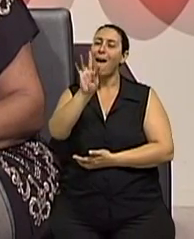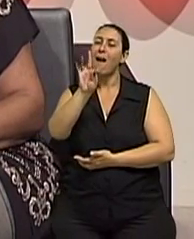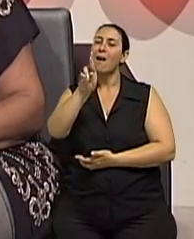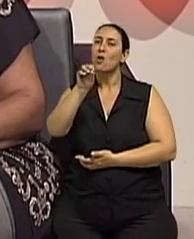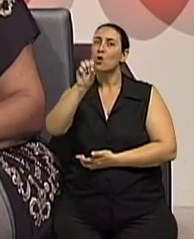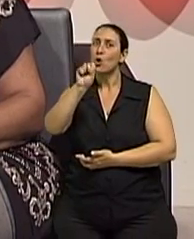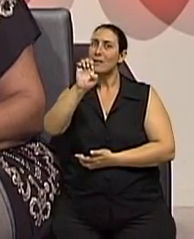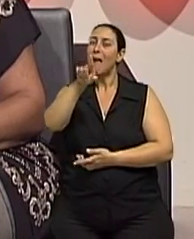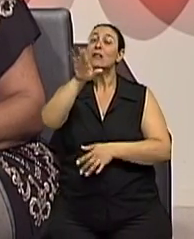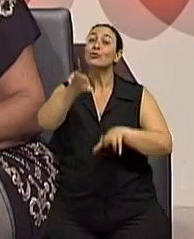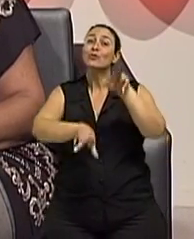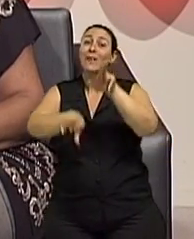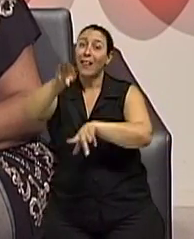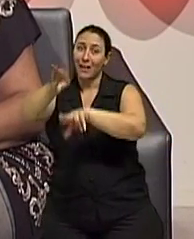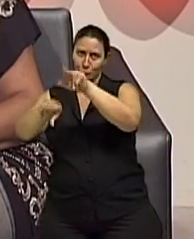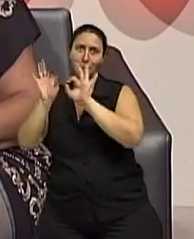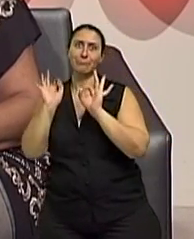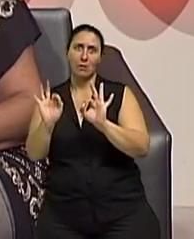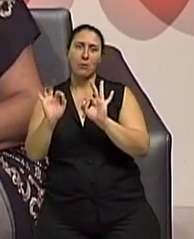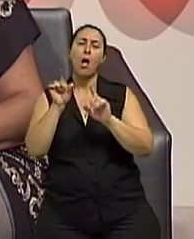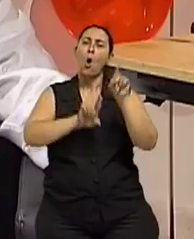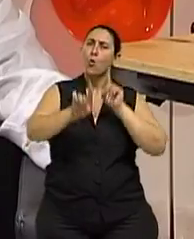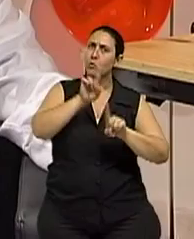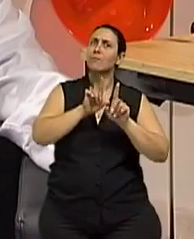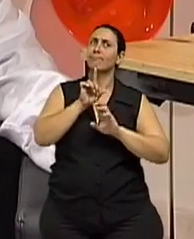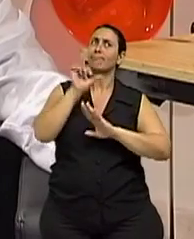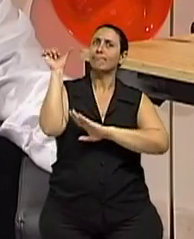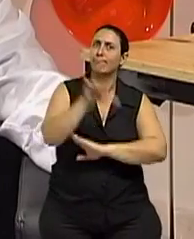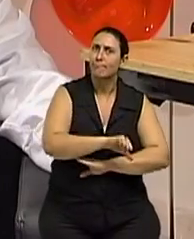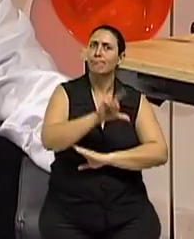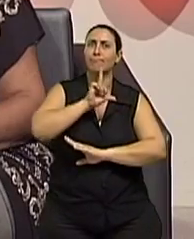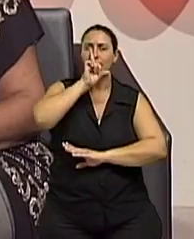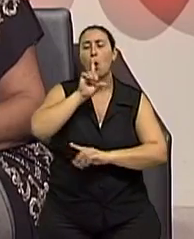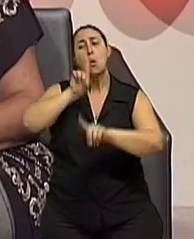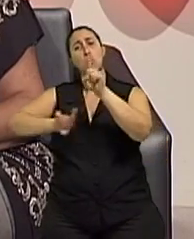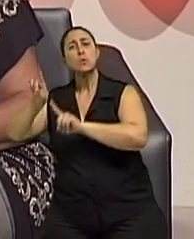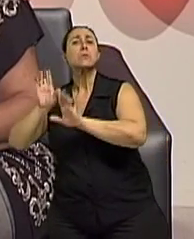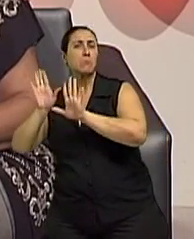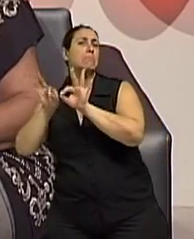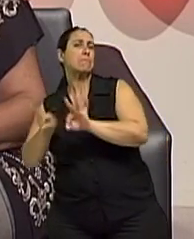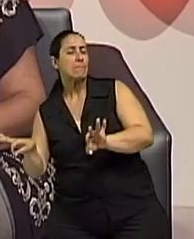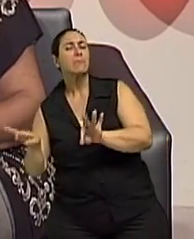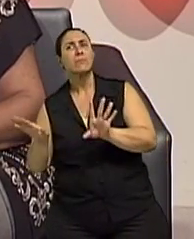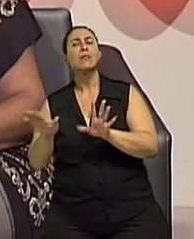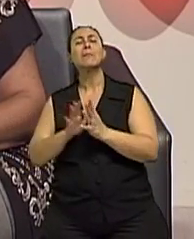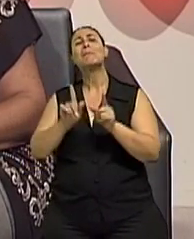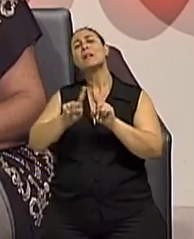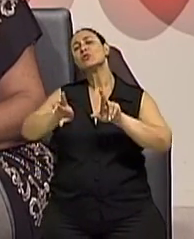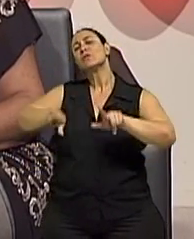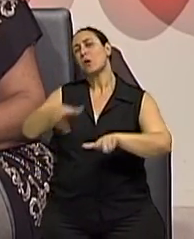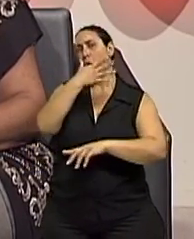que ela chega em cada um é que vai ser diferente, porque nós só somos semelhantes, né? Vai, vai. Vai ser diferente. Mas a questão entre homens e